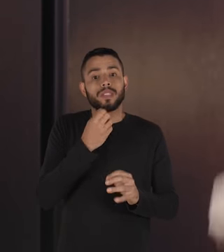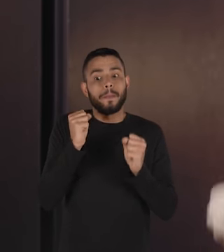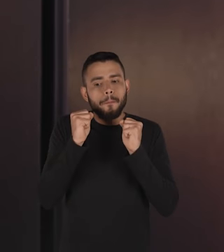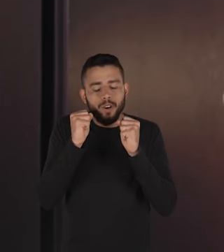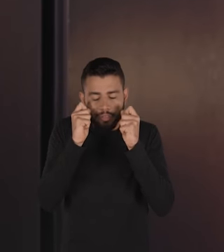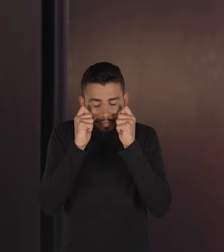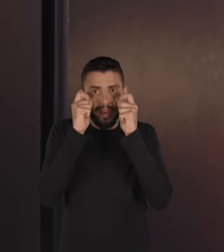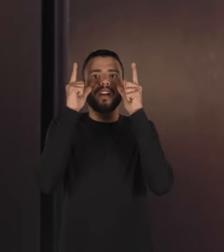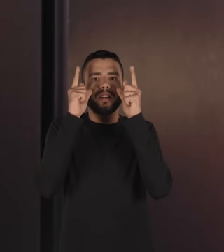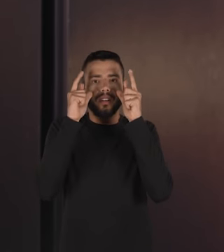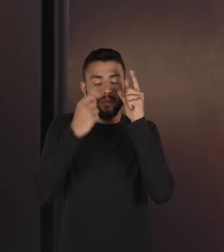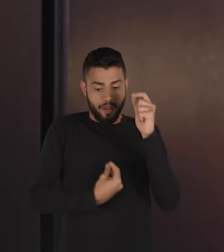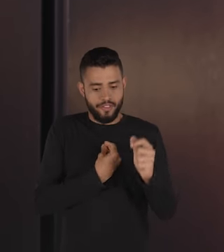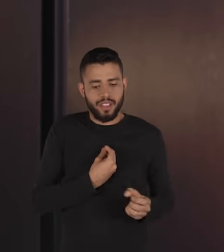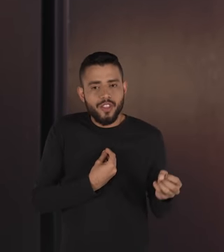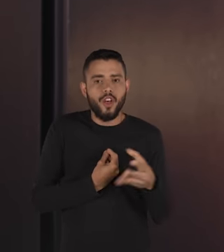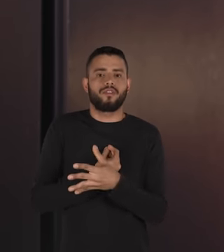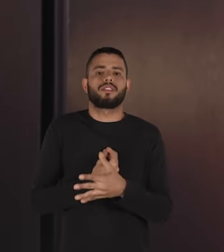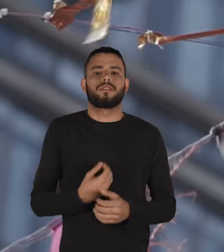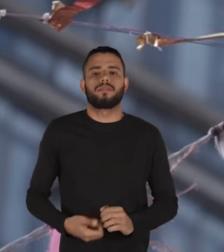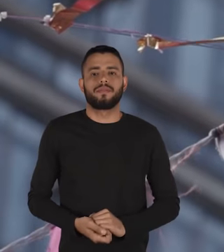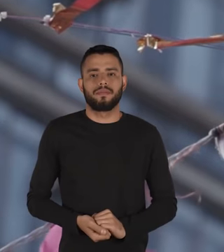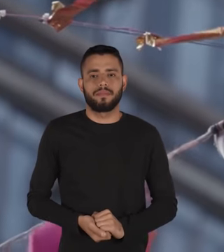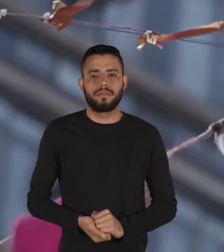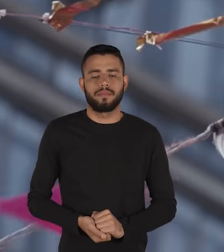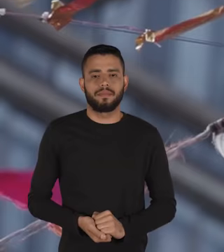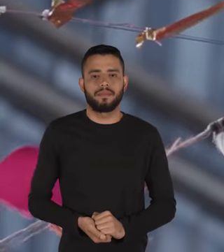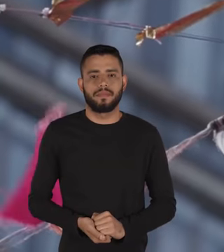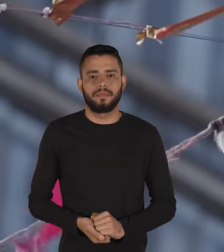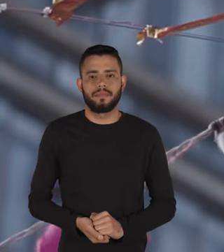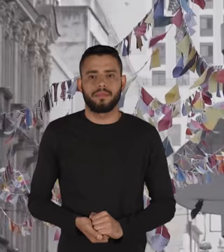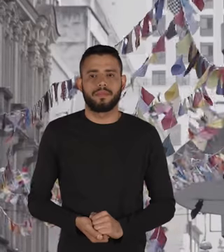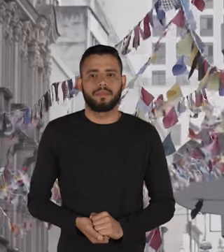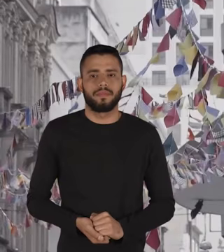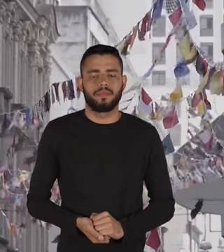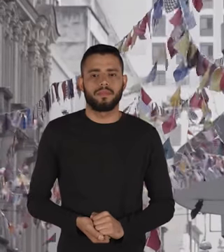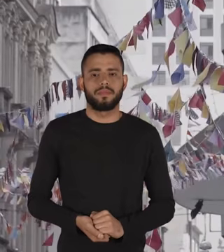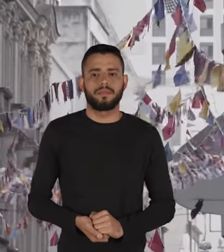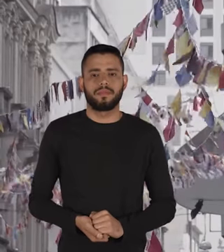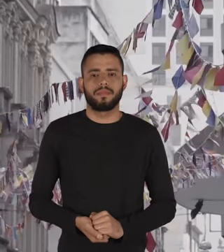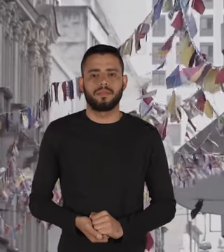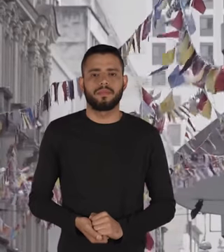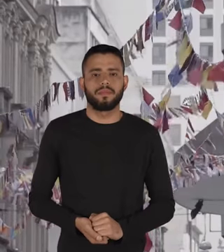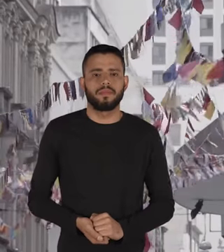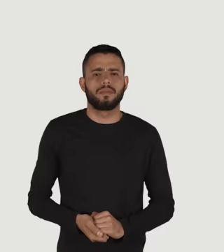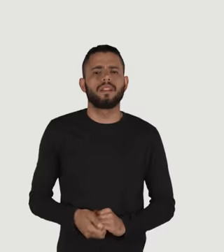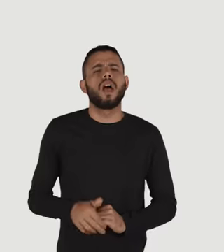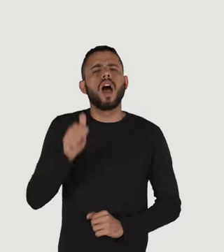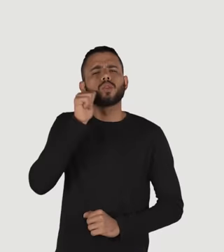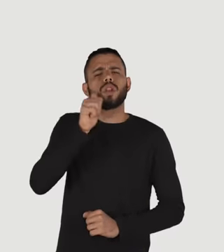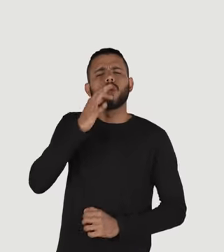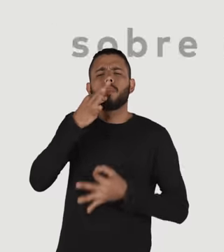e os homens podem sim despertar para uma nova vida penduradas acima de uma rua bandeirinhas juninas tremulam com o vento